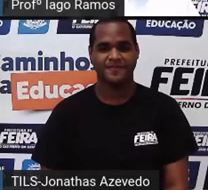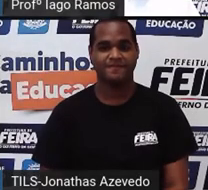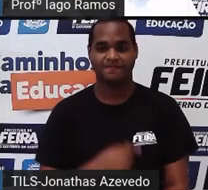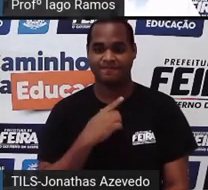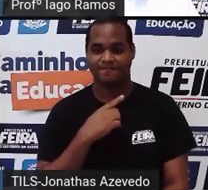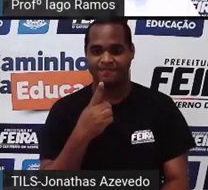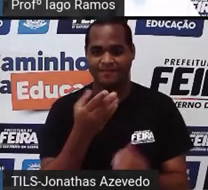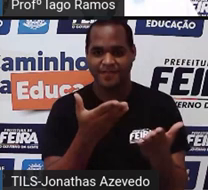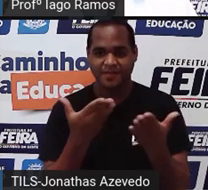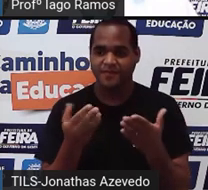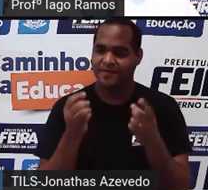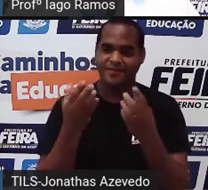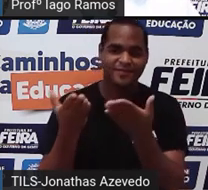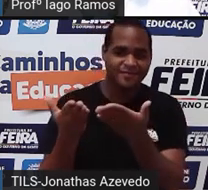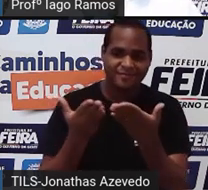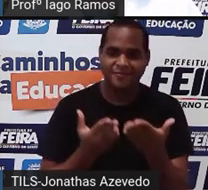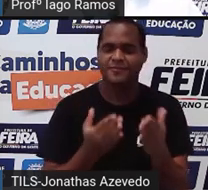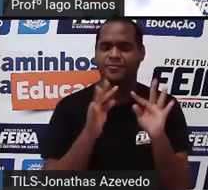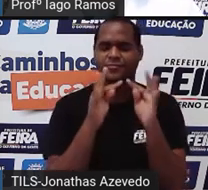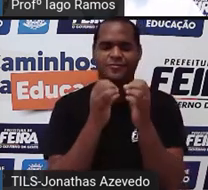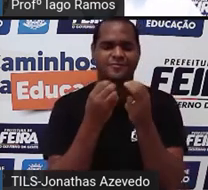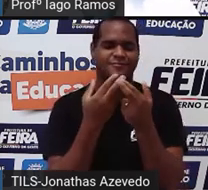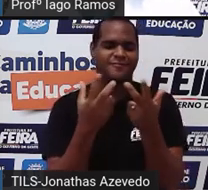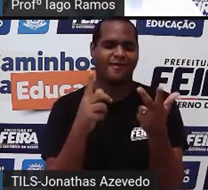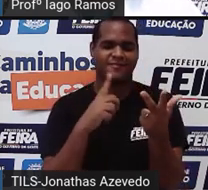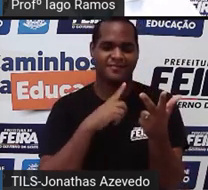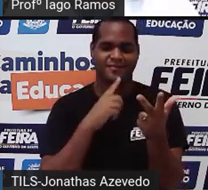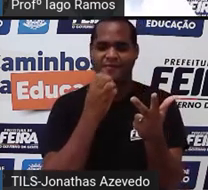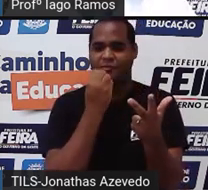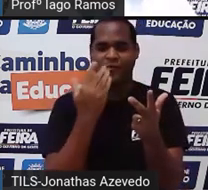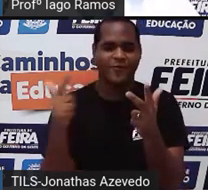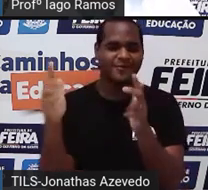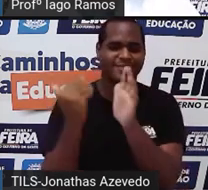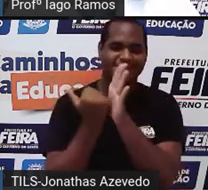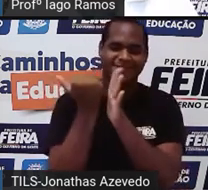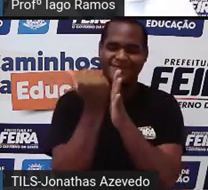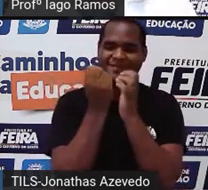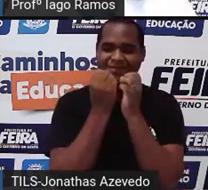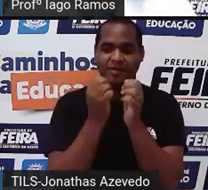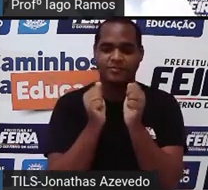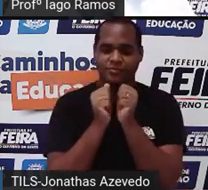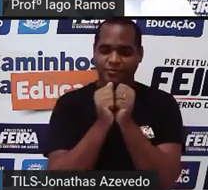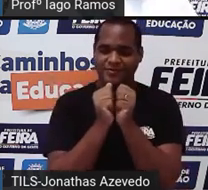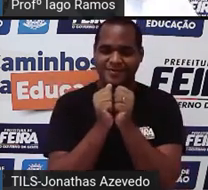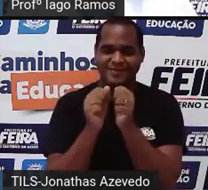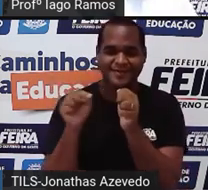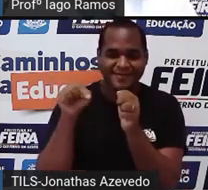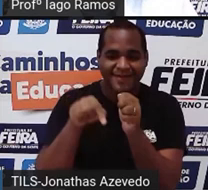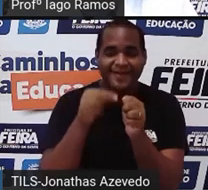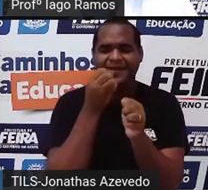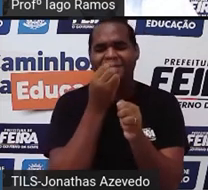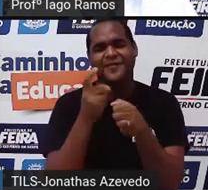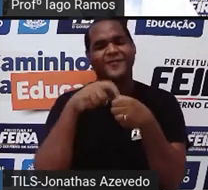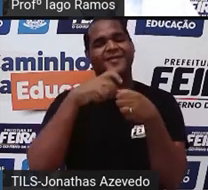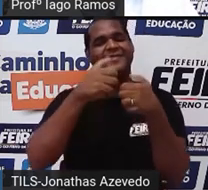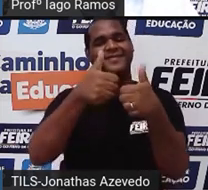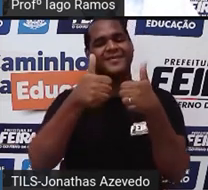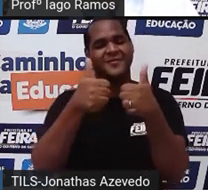Sejam bem-vindos, sejam bem-vindas mais uma vez. Chegamos, estamos de volta.